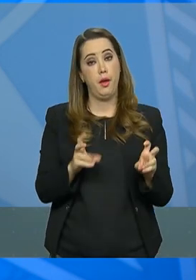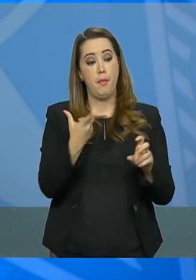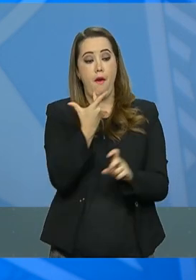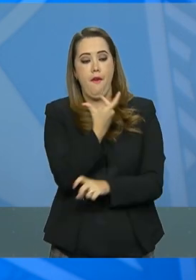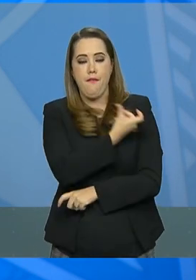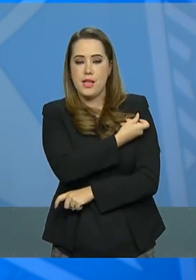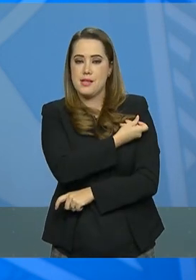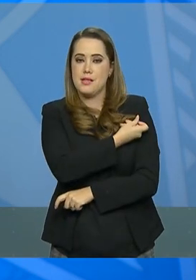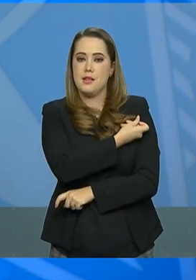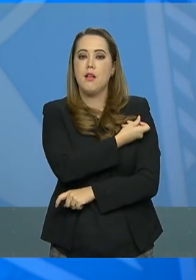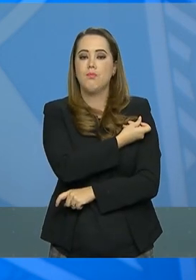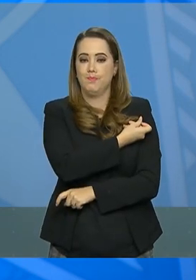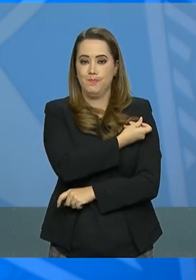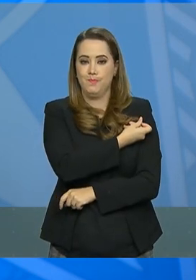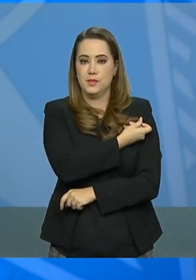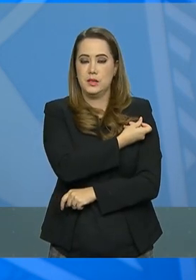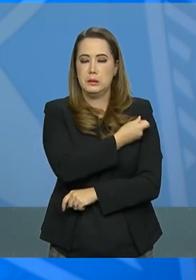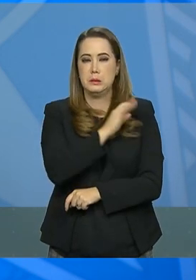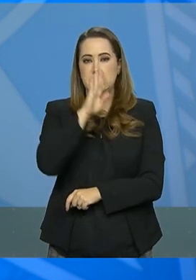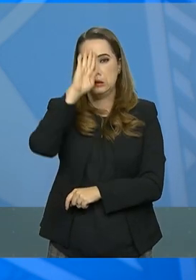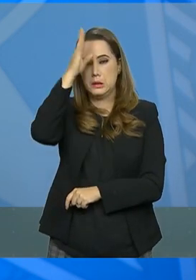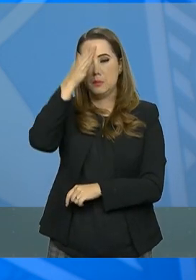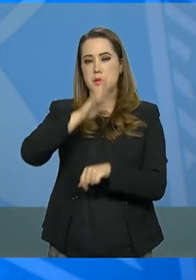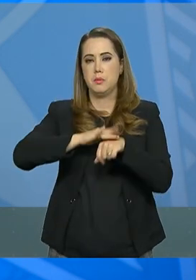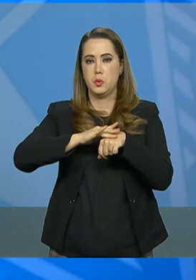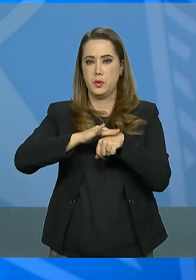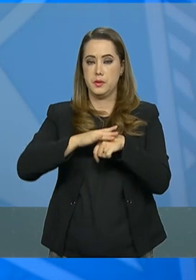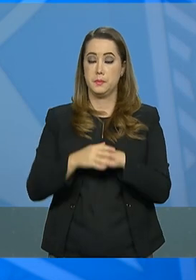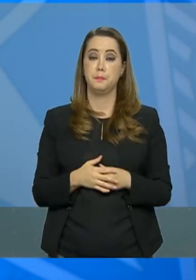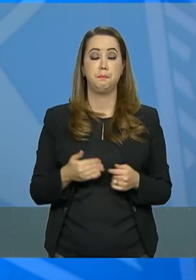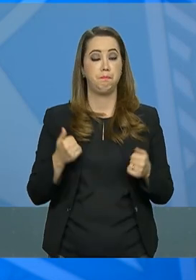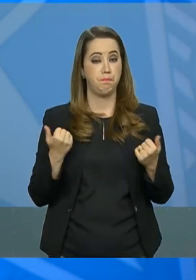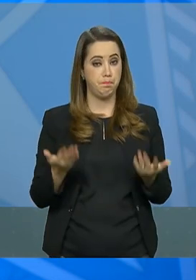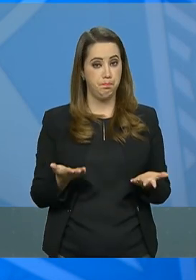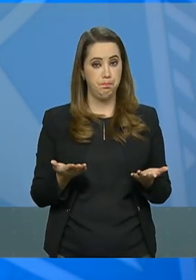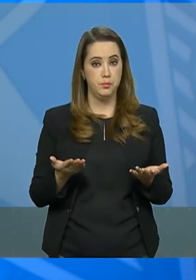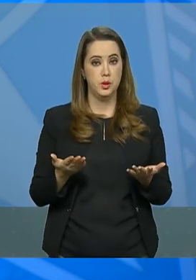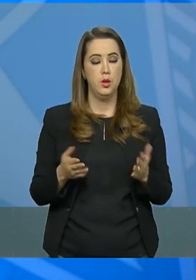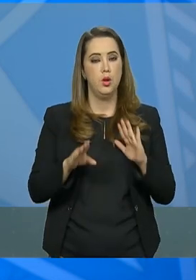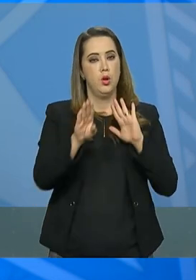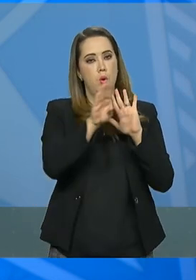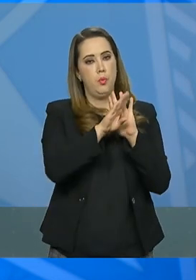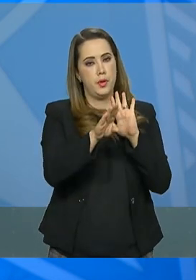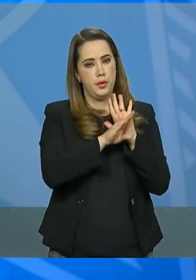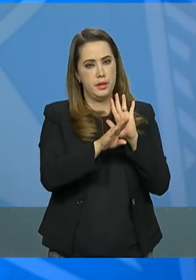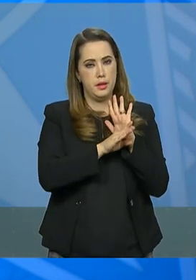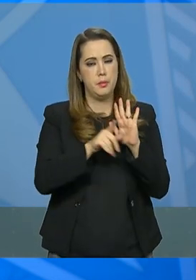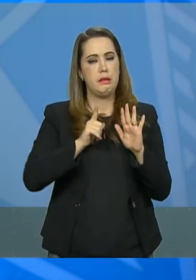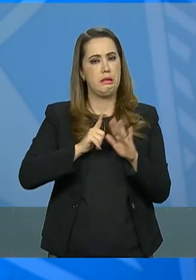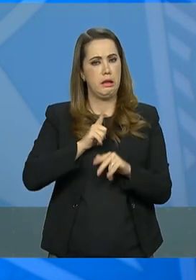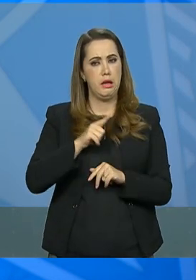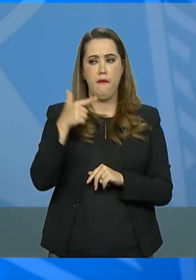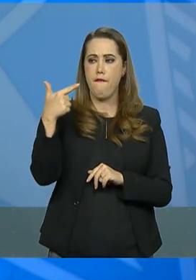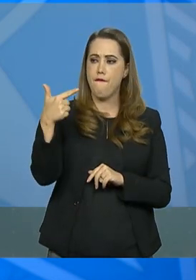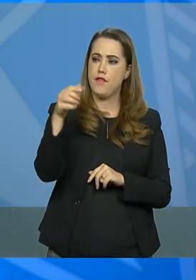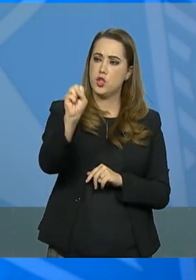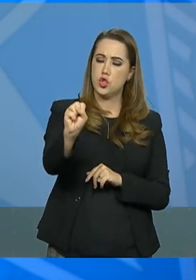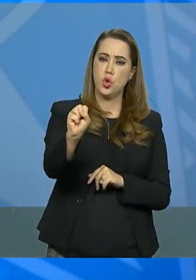vacinação das principais doenças. O programa contempla 28